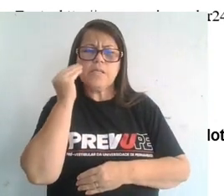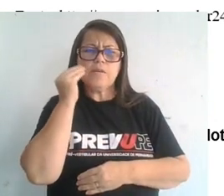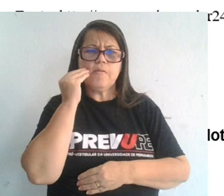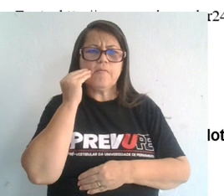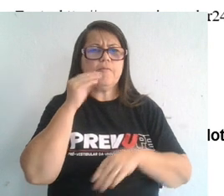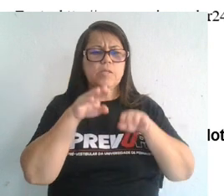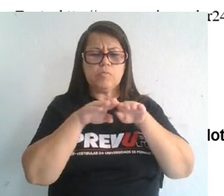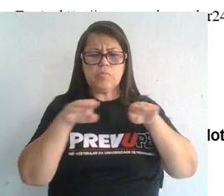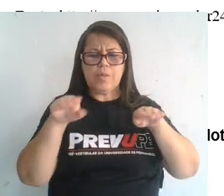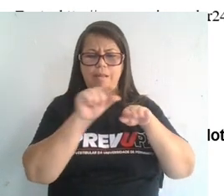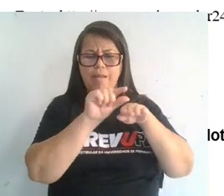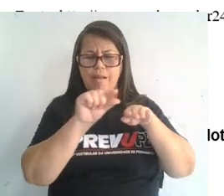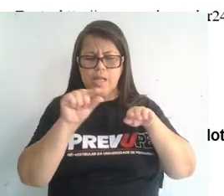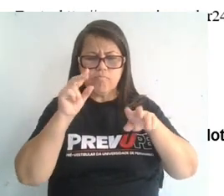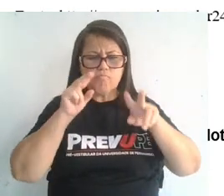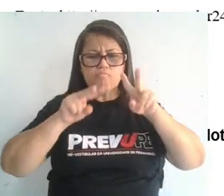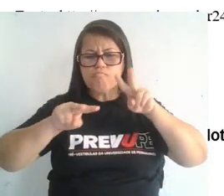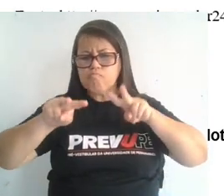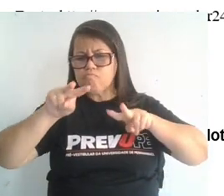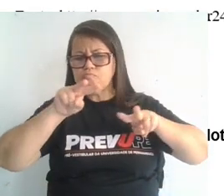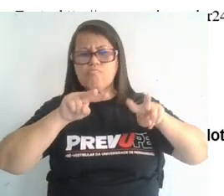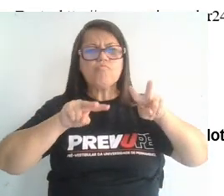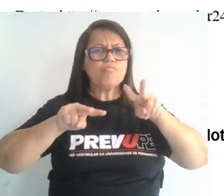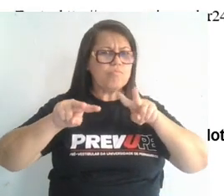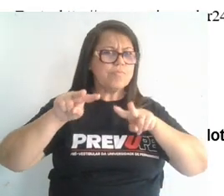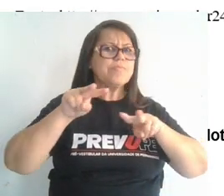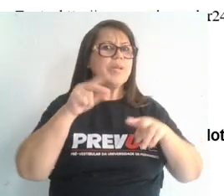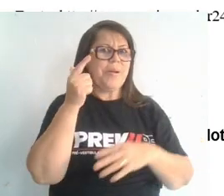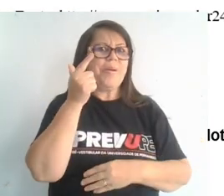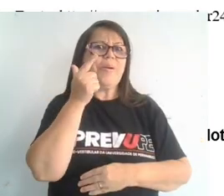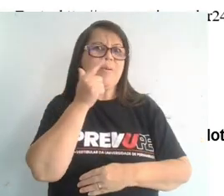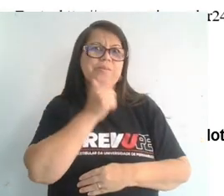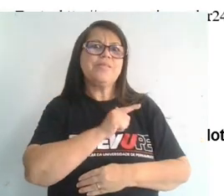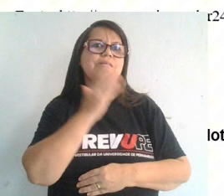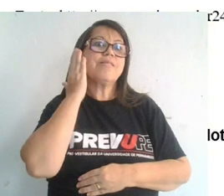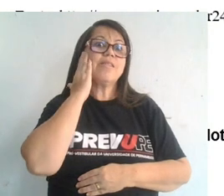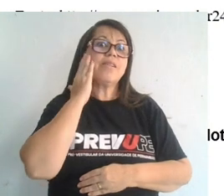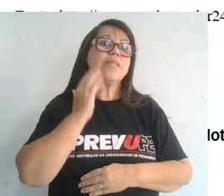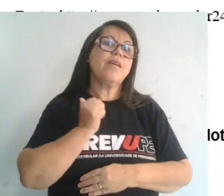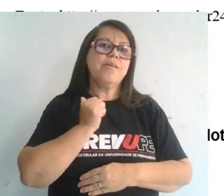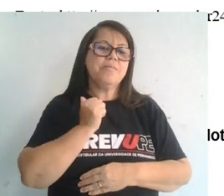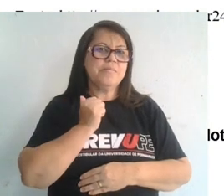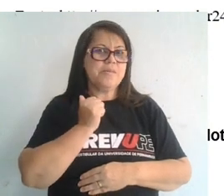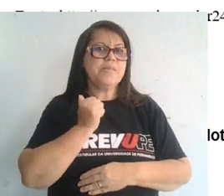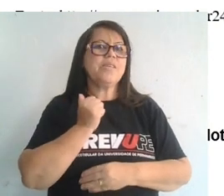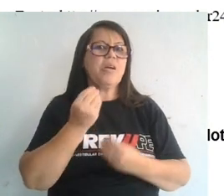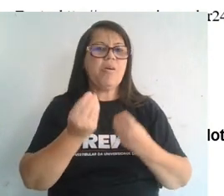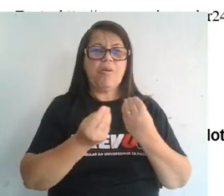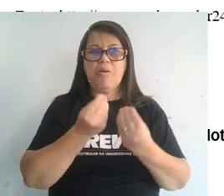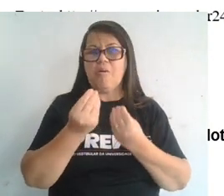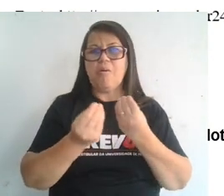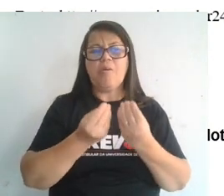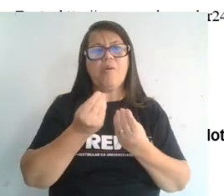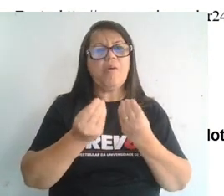Veja que interessante. Apesar de não ter acesso direto e indiretamente, eles conseguiram fazer esse mapeamento de como a Terra